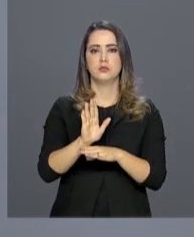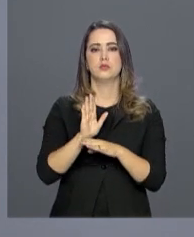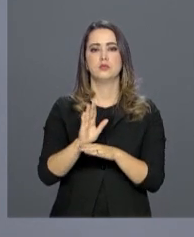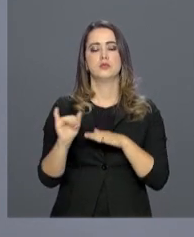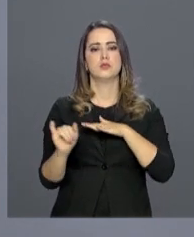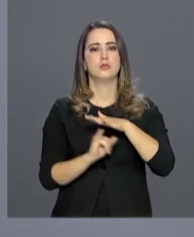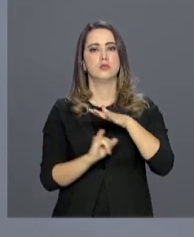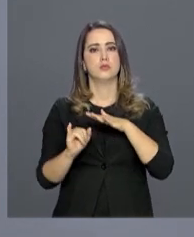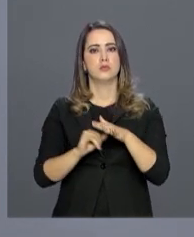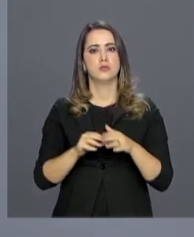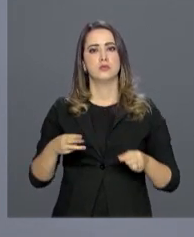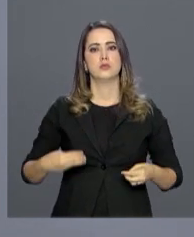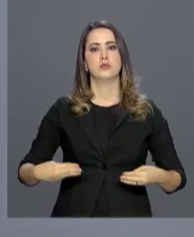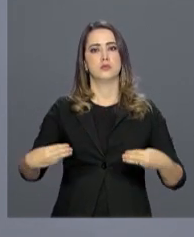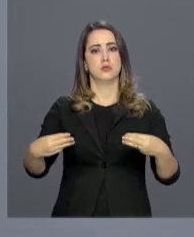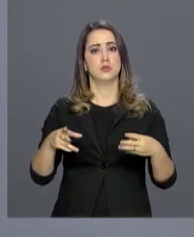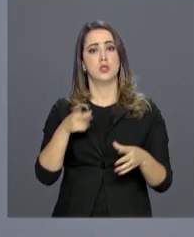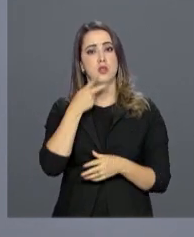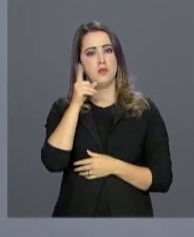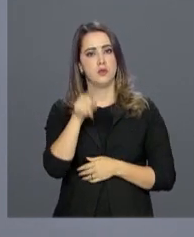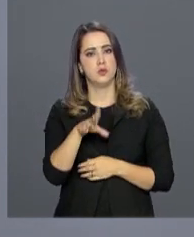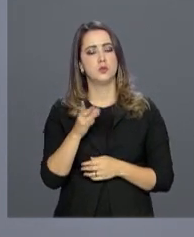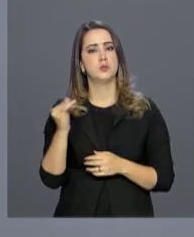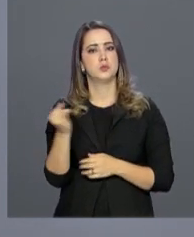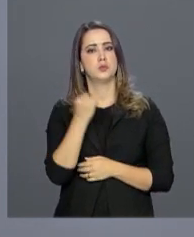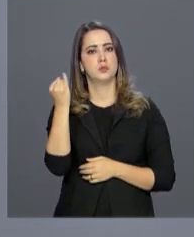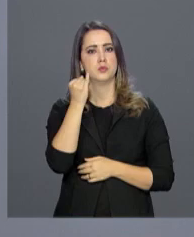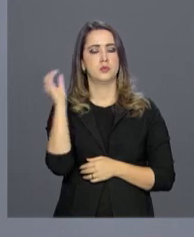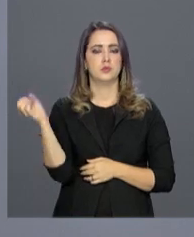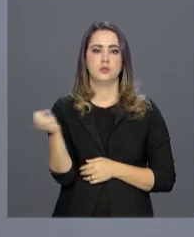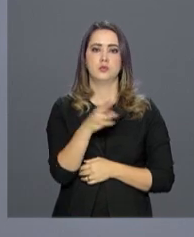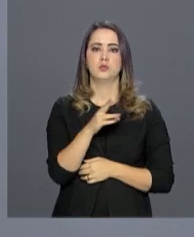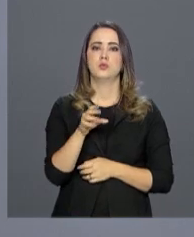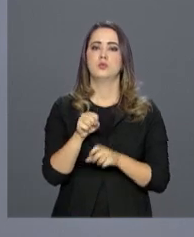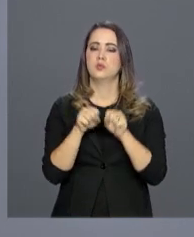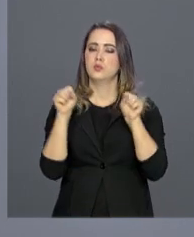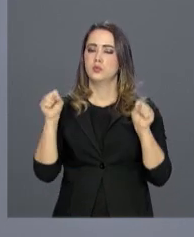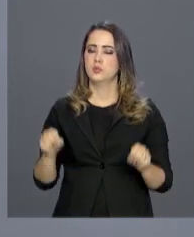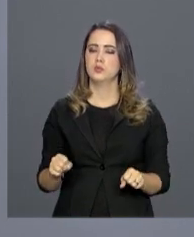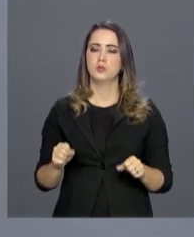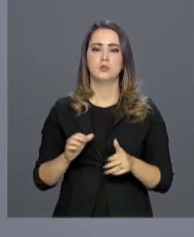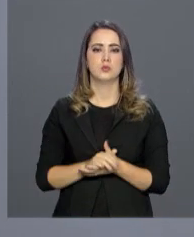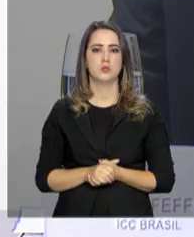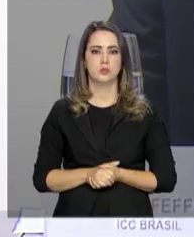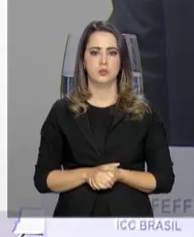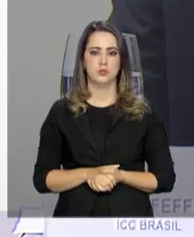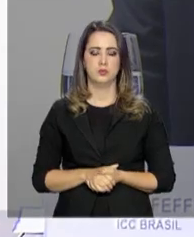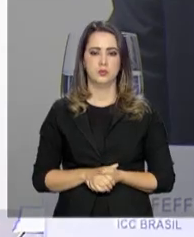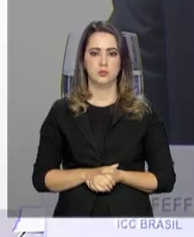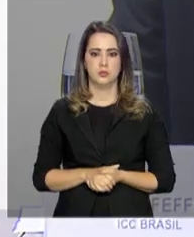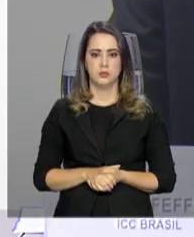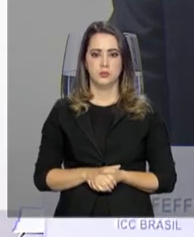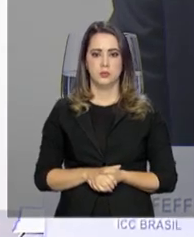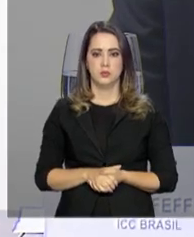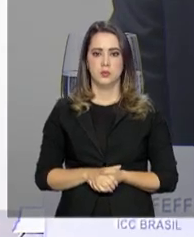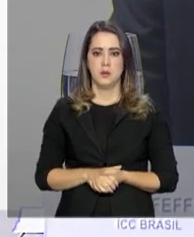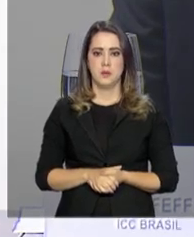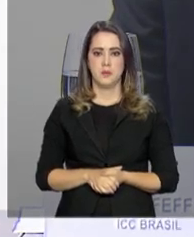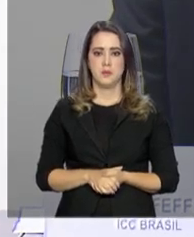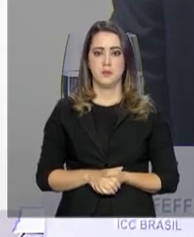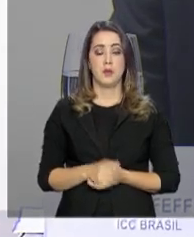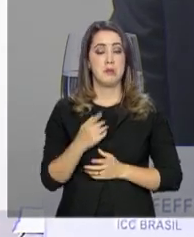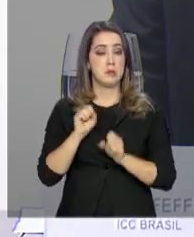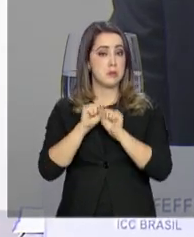que tem apoio institucional do Ministério e falou sobre a importância da nova ferramenta. Essa